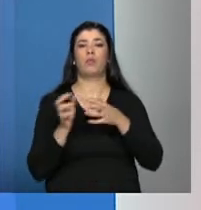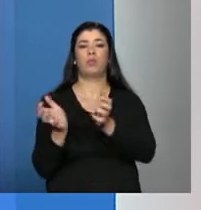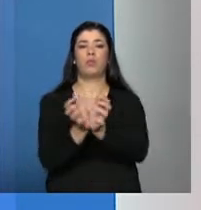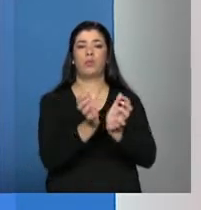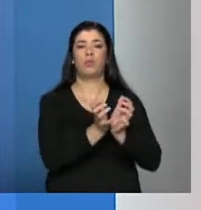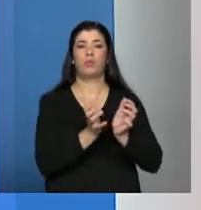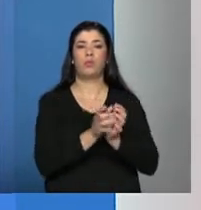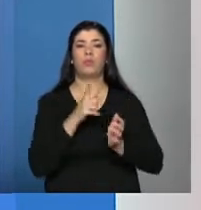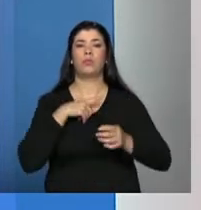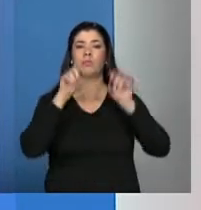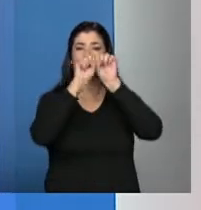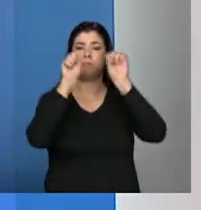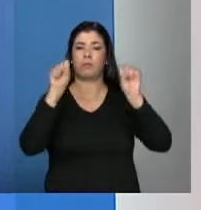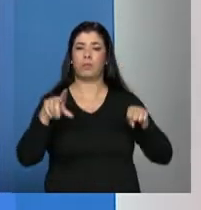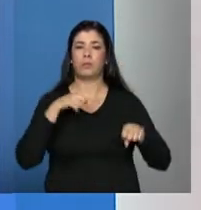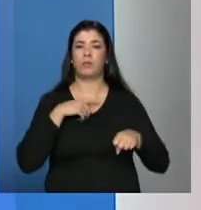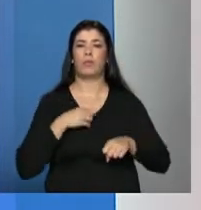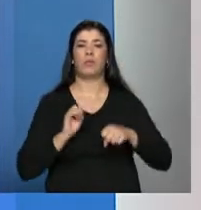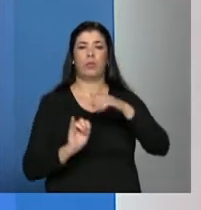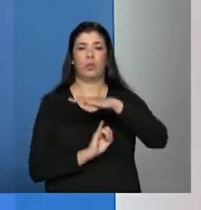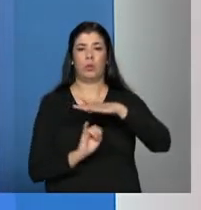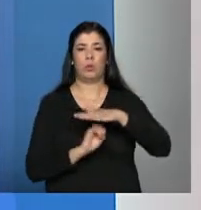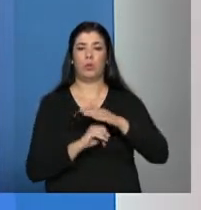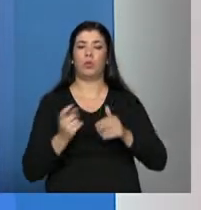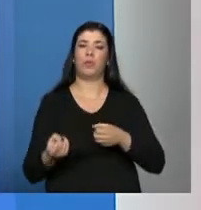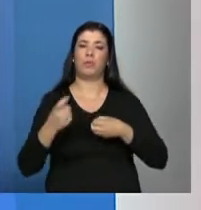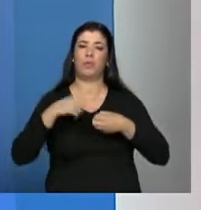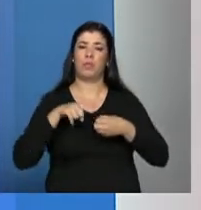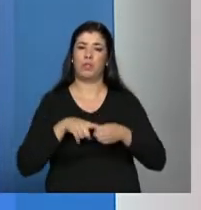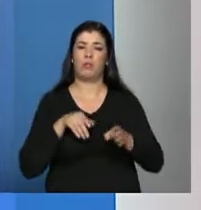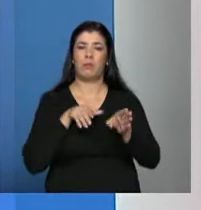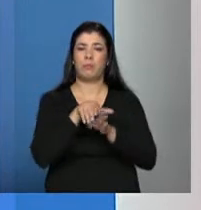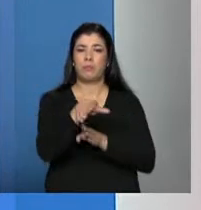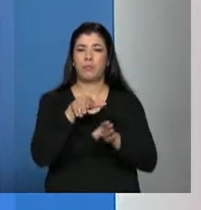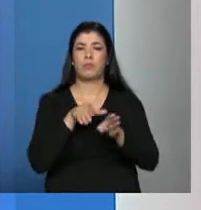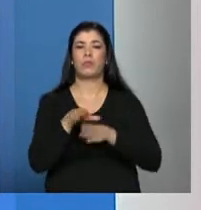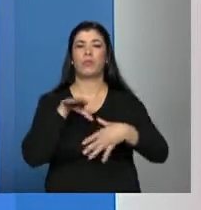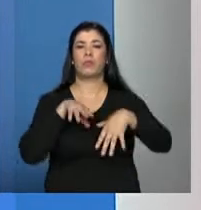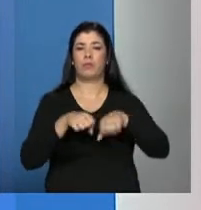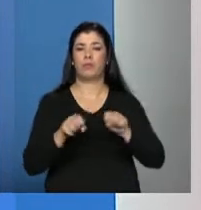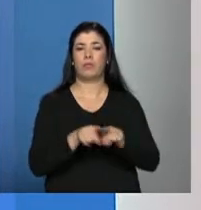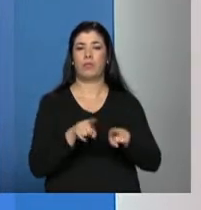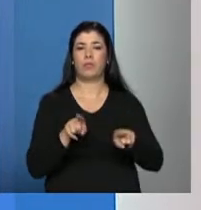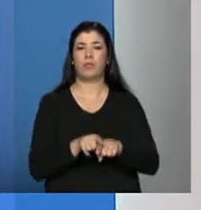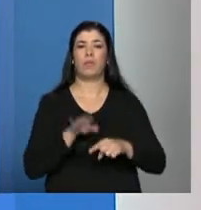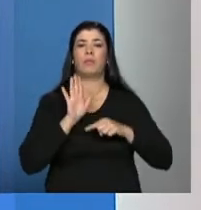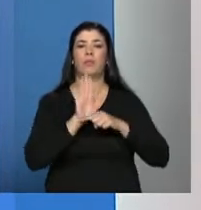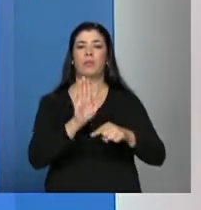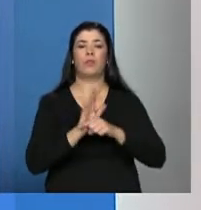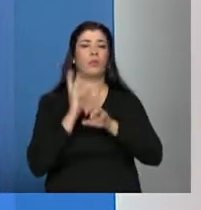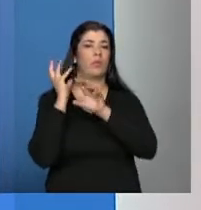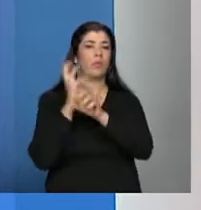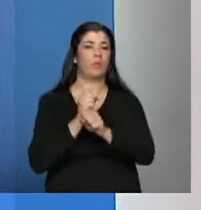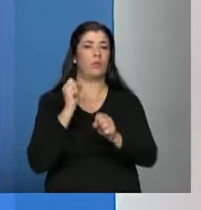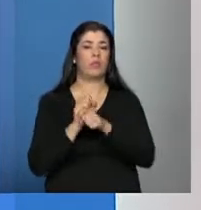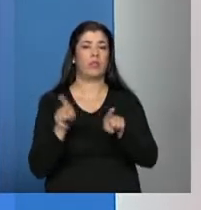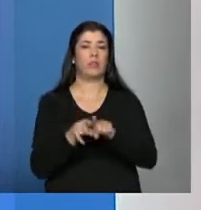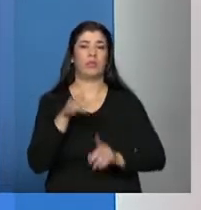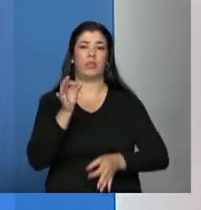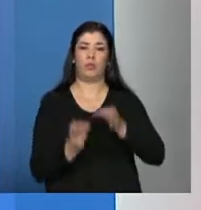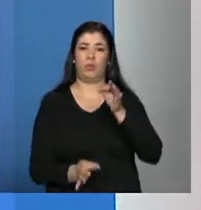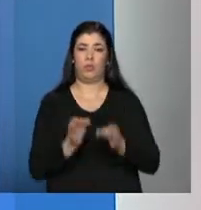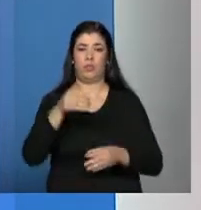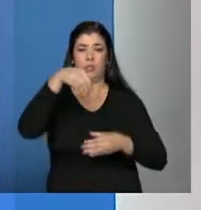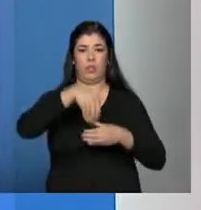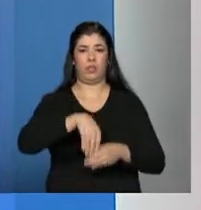que dão capacitação, a rede privada, que orientam, que prestam assessoria contábil, jurídica. Então hoje